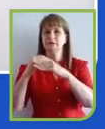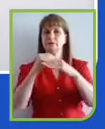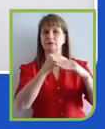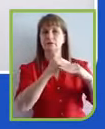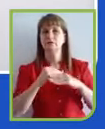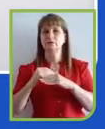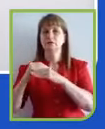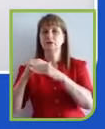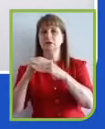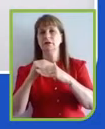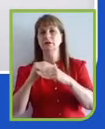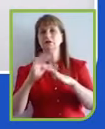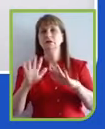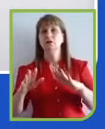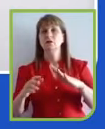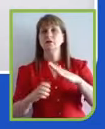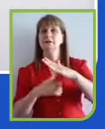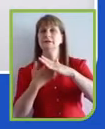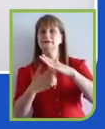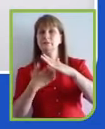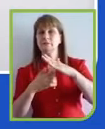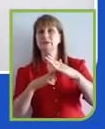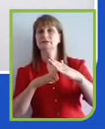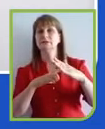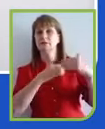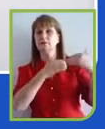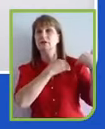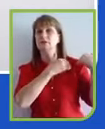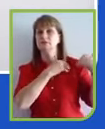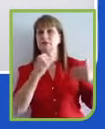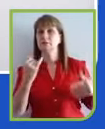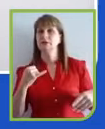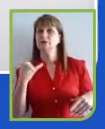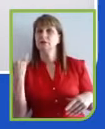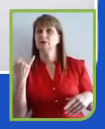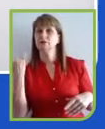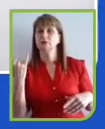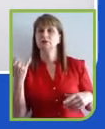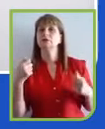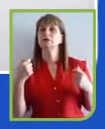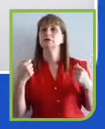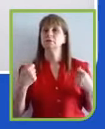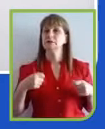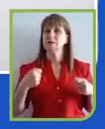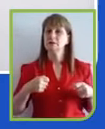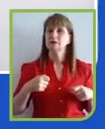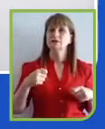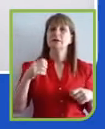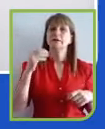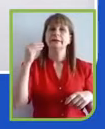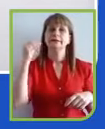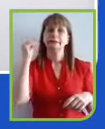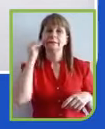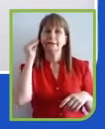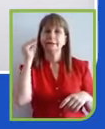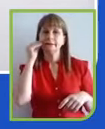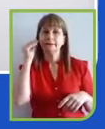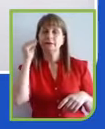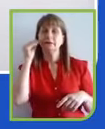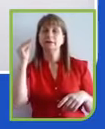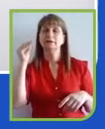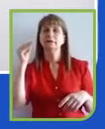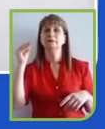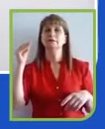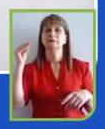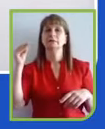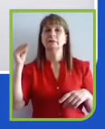importante na inclusão dessa diversidade e tentar solucionar alguns gaps educacionais que a gente tem. E esse é o cerne da Agenda